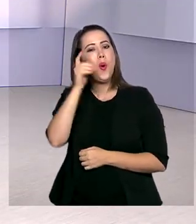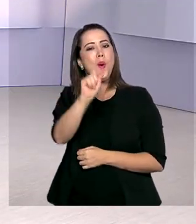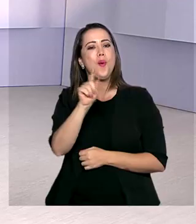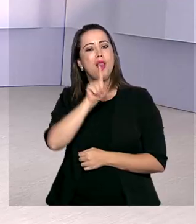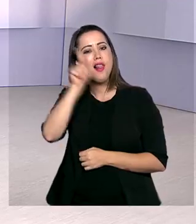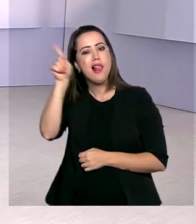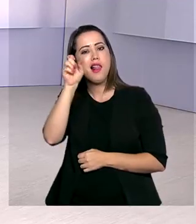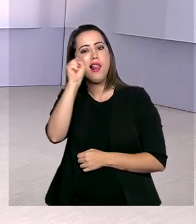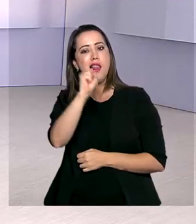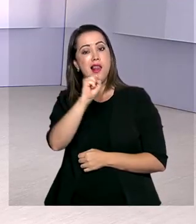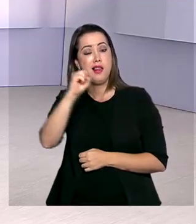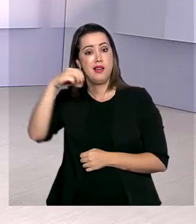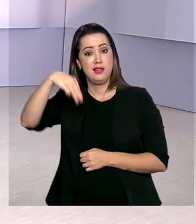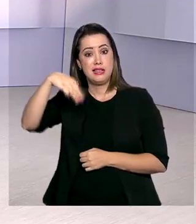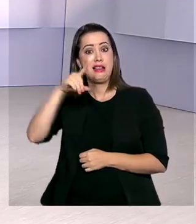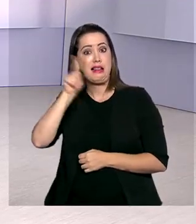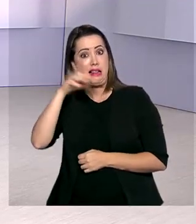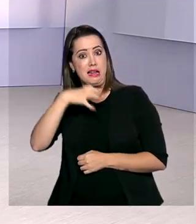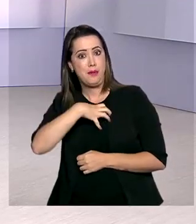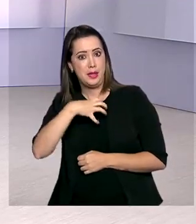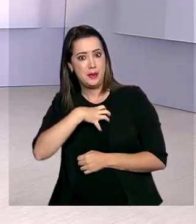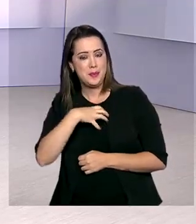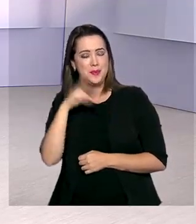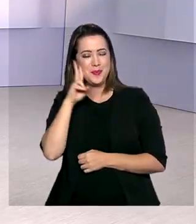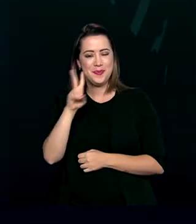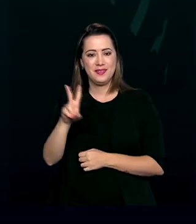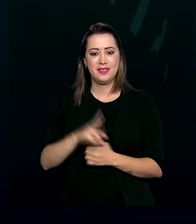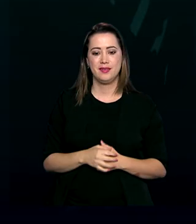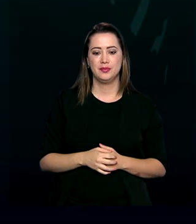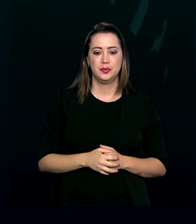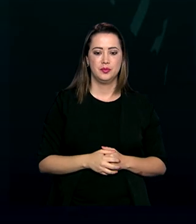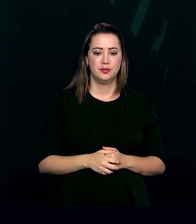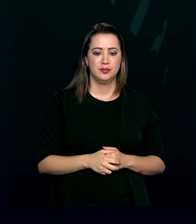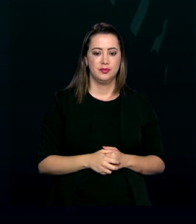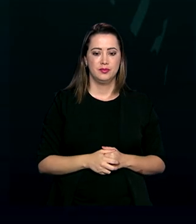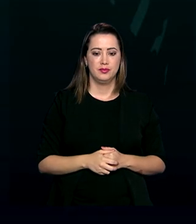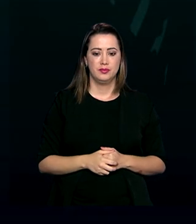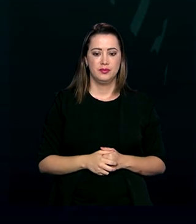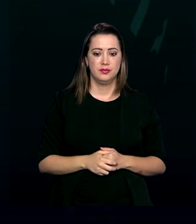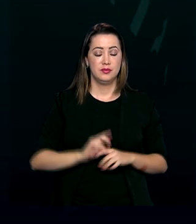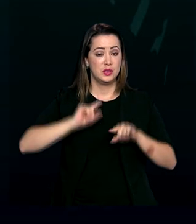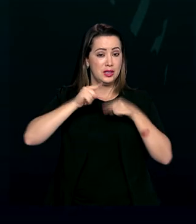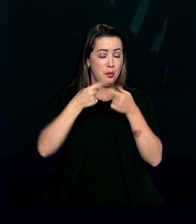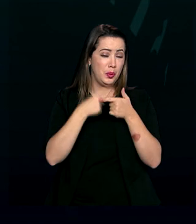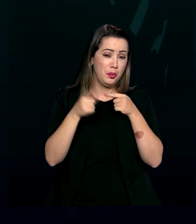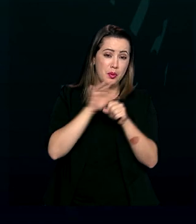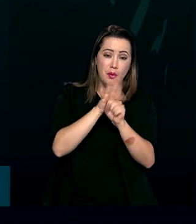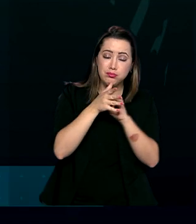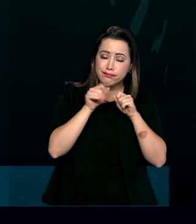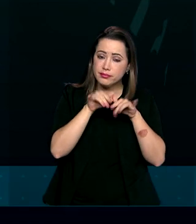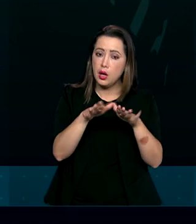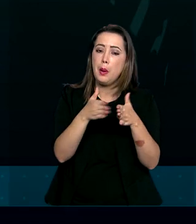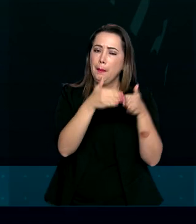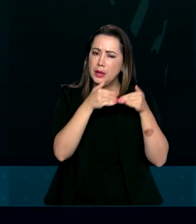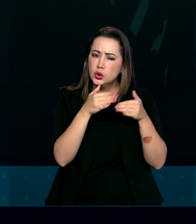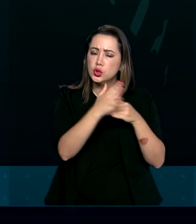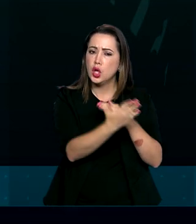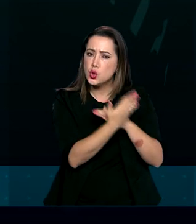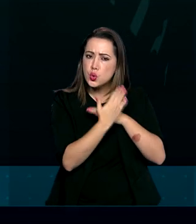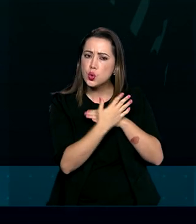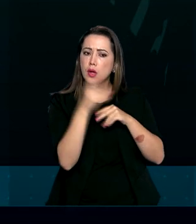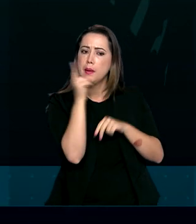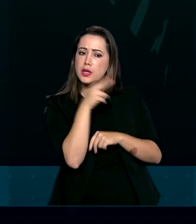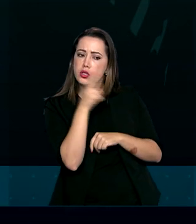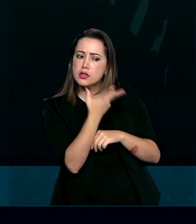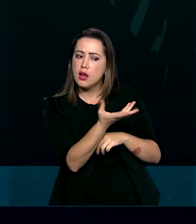lá de Santa Maria da Vitória, na Bahia. Vamos ouvir. Após o início da pandemia, dei entrada no auxílio emergencial e